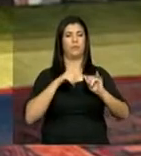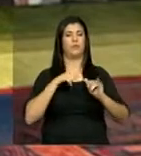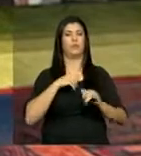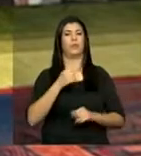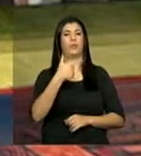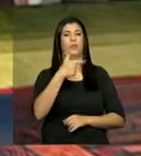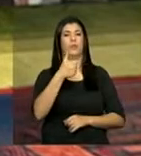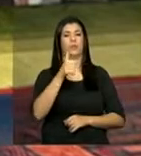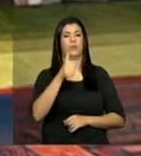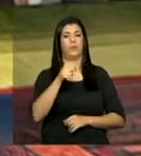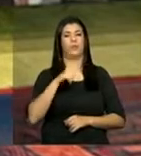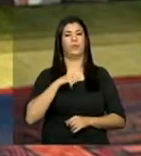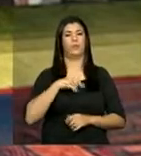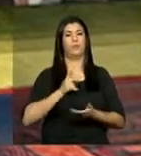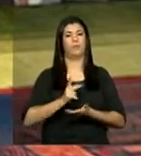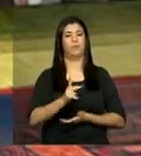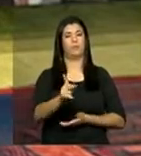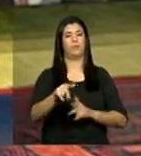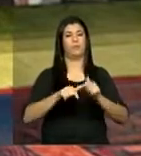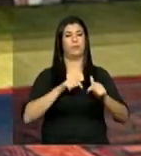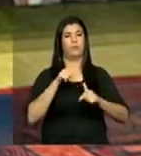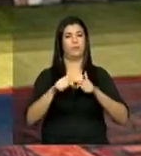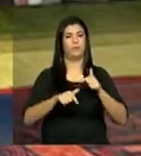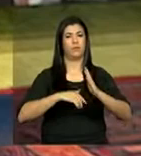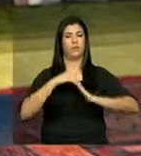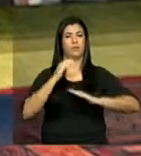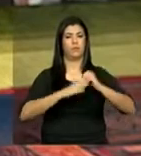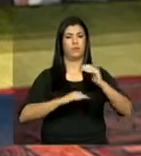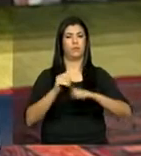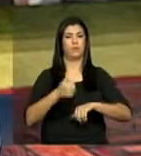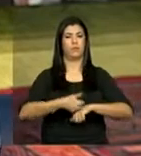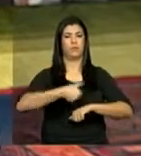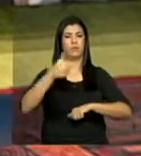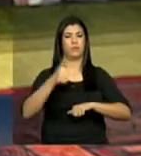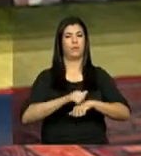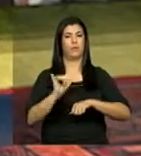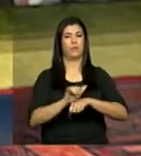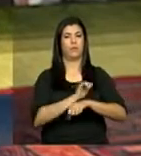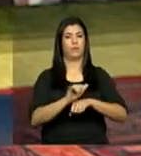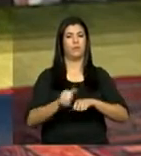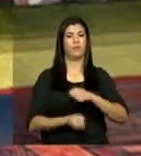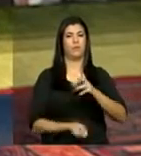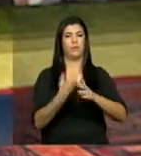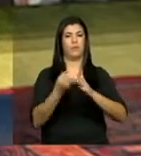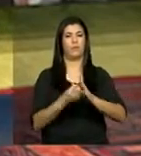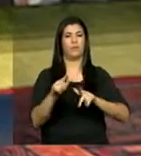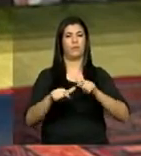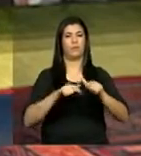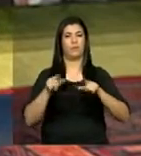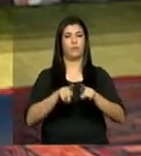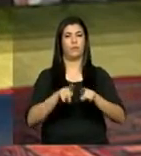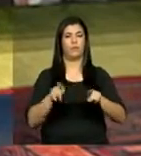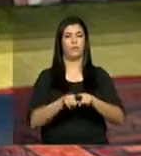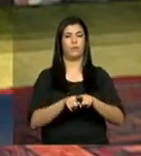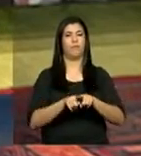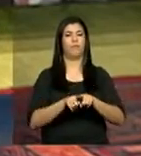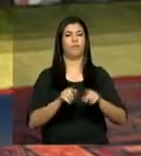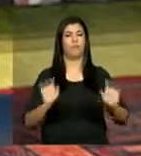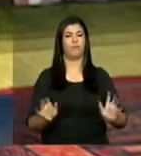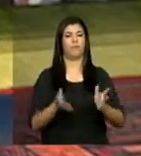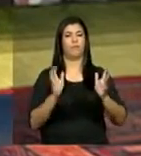lançada em 2011 para dar continuidade às ações de melhorias de infraestrutura, geração de empregos e também para